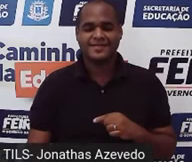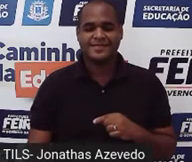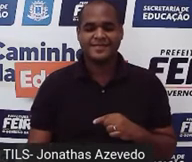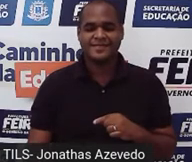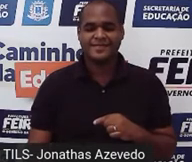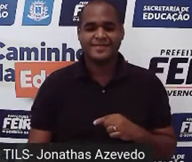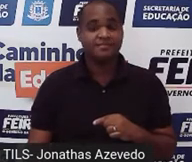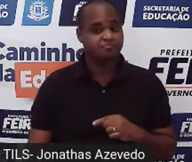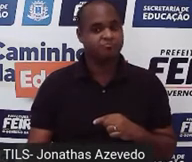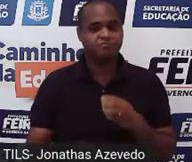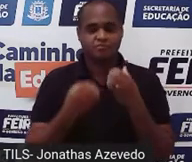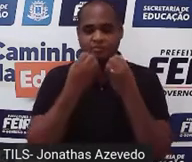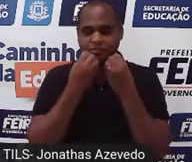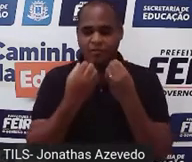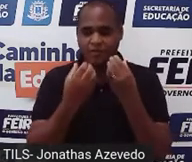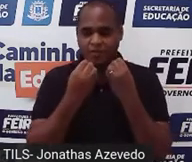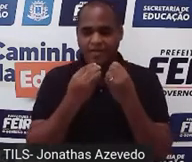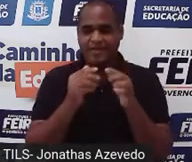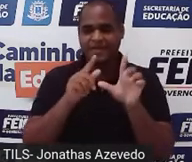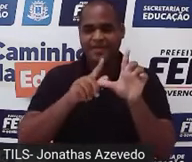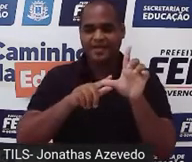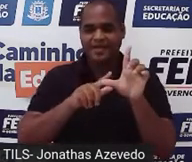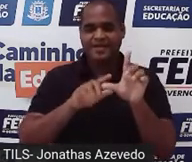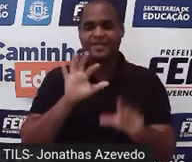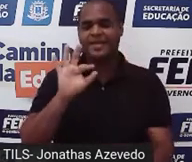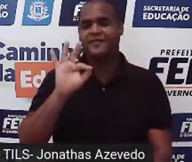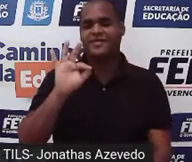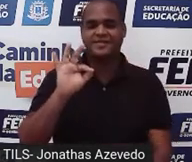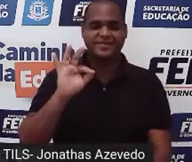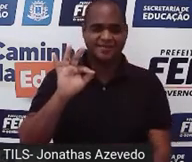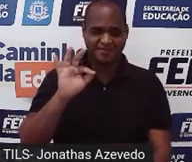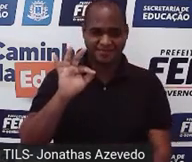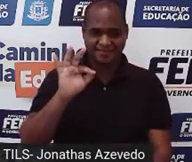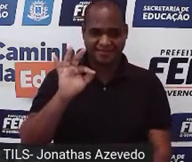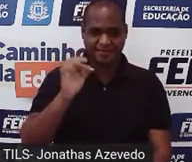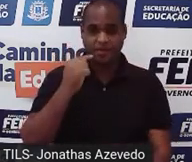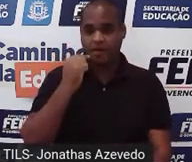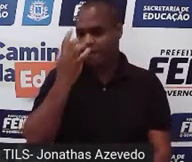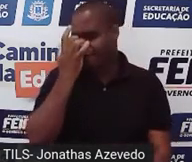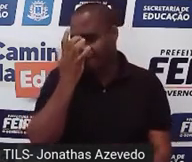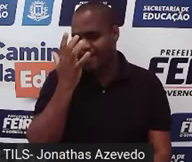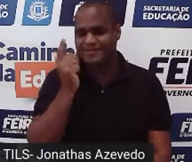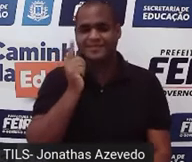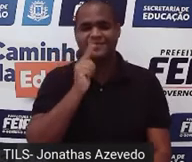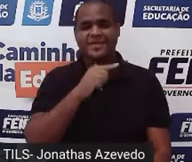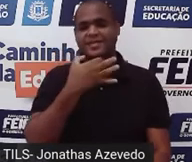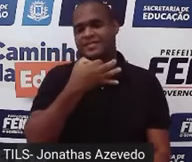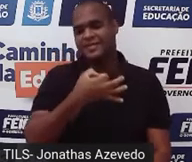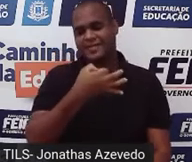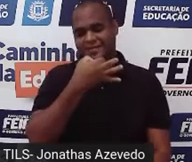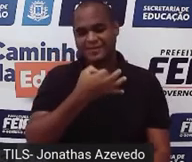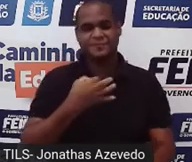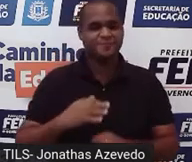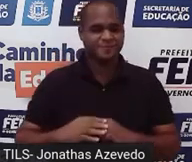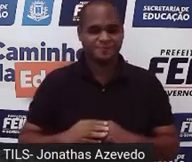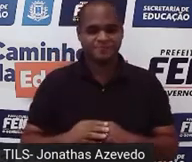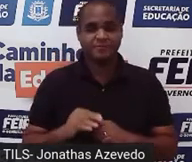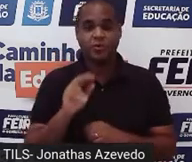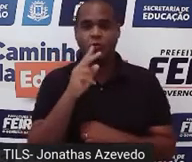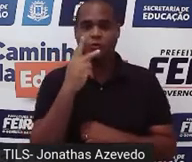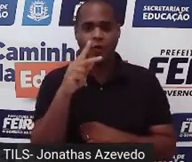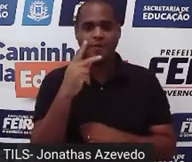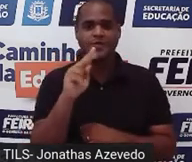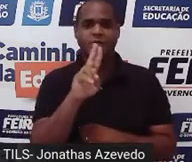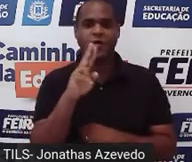Bom, começa com a letrinha F, ó, deixei mais fácil com essa dica, o nome do conteúdo